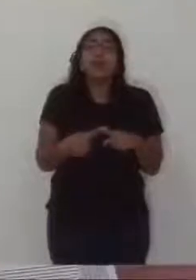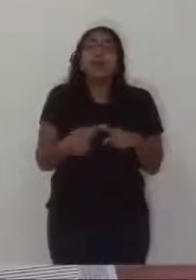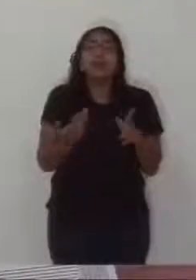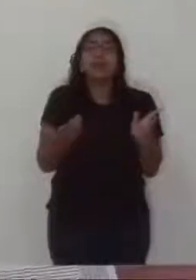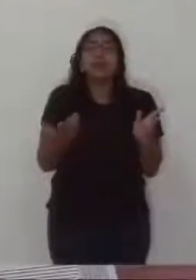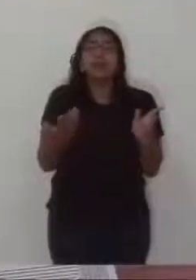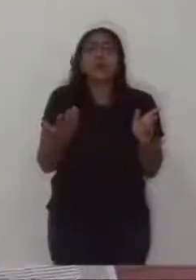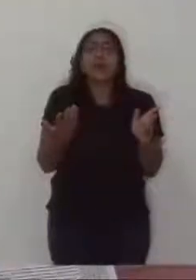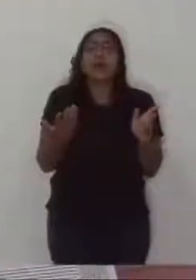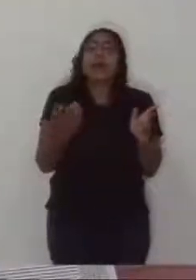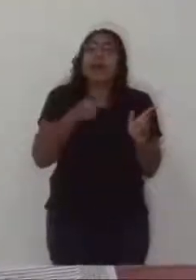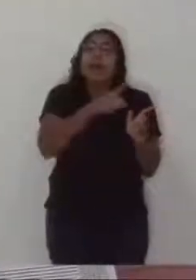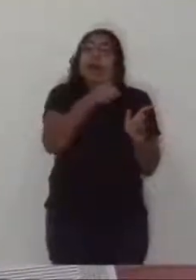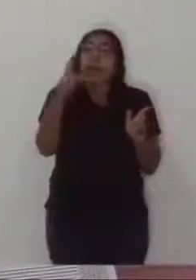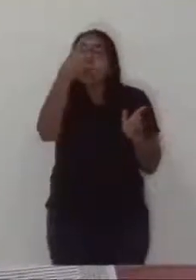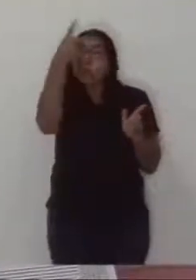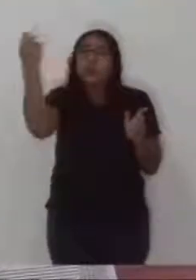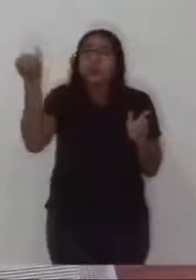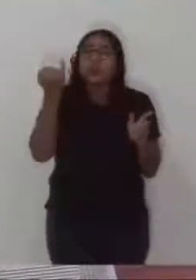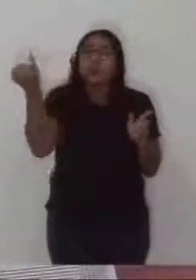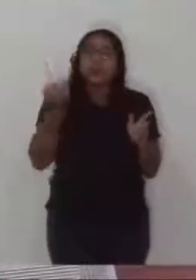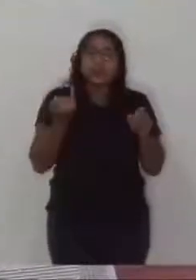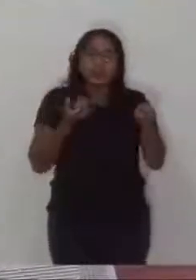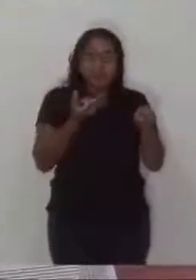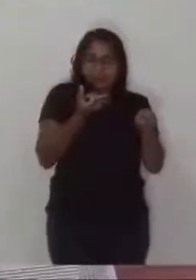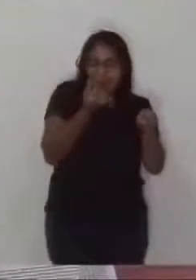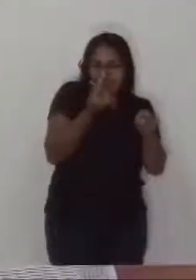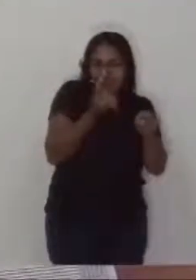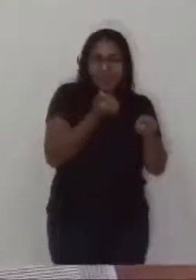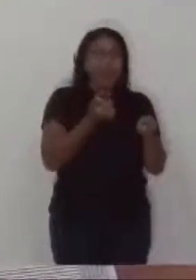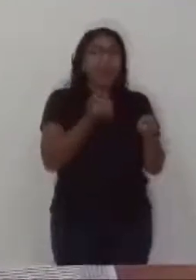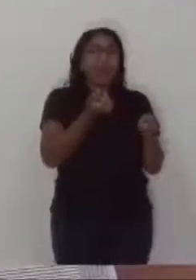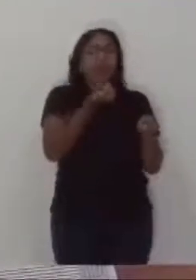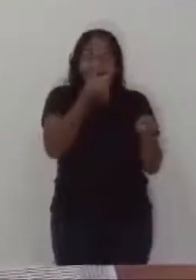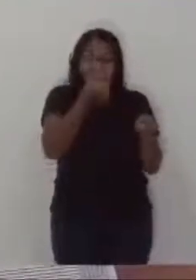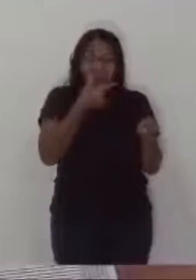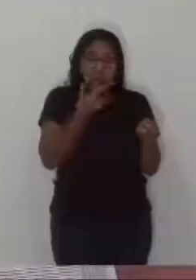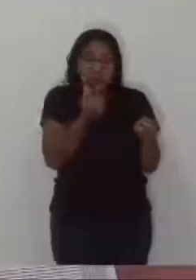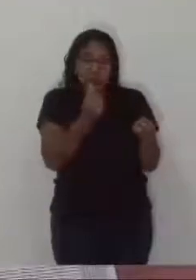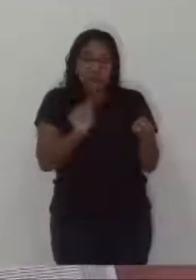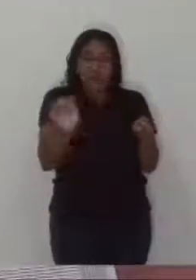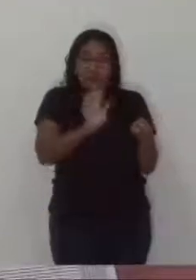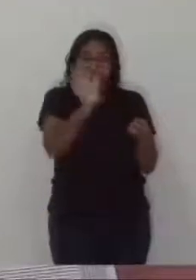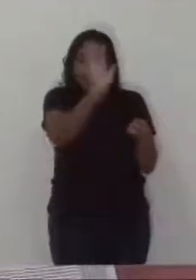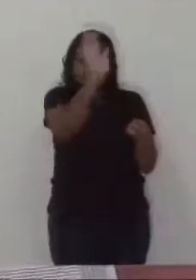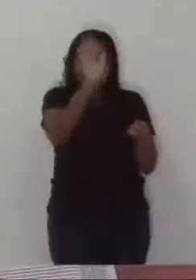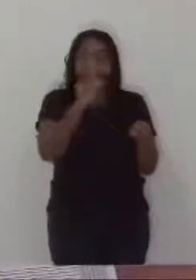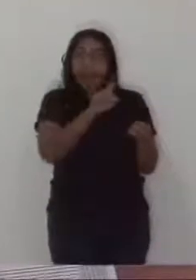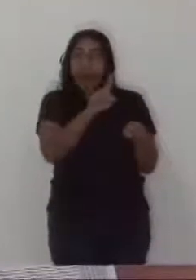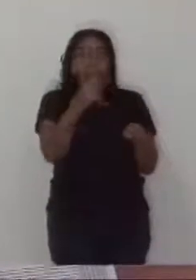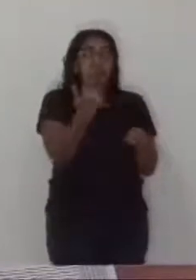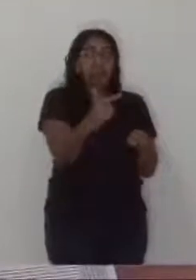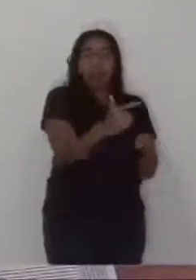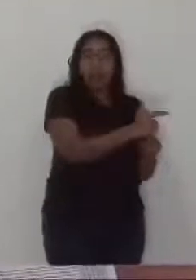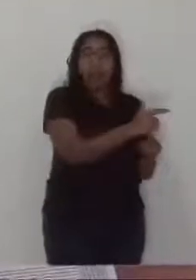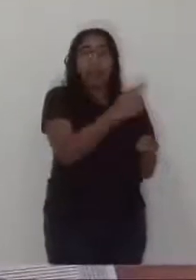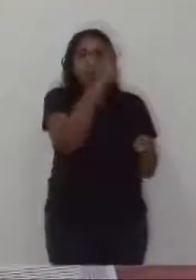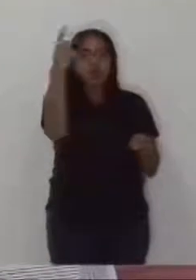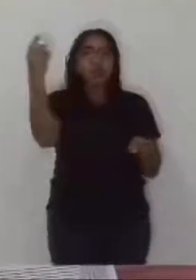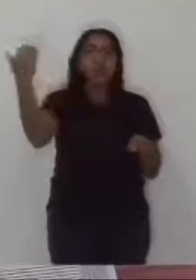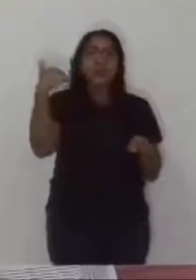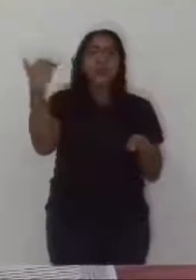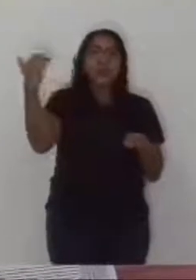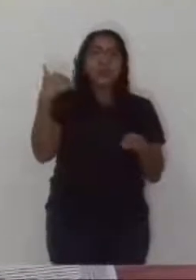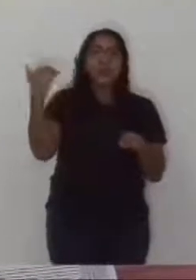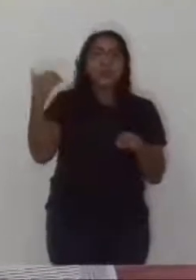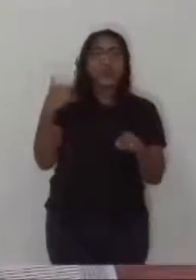que o remédio de alto custo, às vezes a gente tem dificuldade, eu acho que alguns vereadores, às são procurados nessa casa, para encaminhar, para cobrar, e a gente